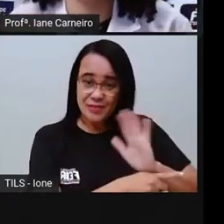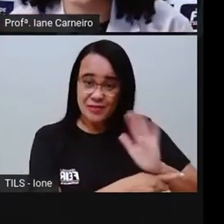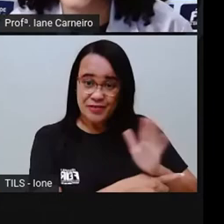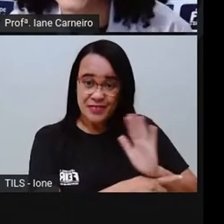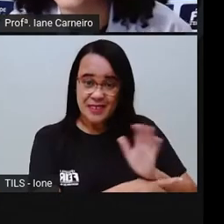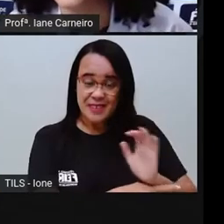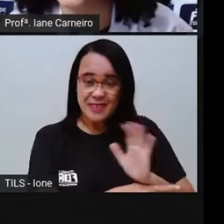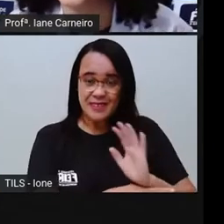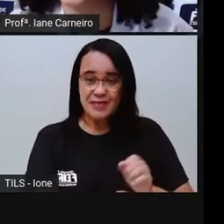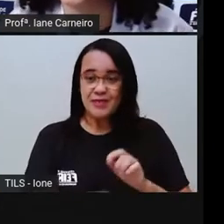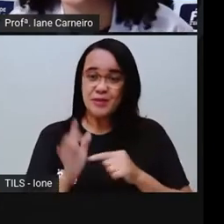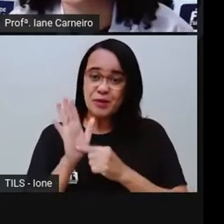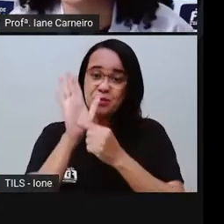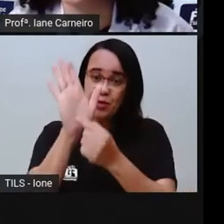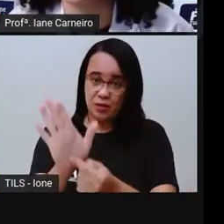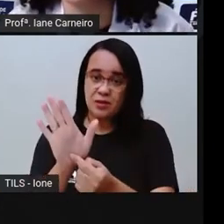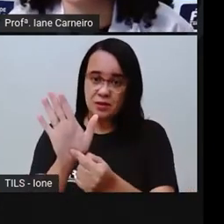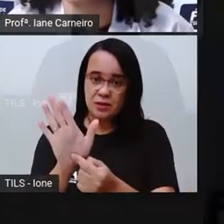ilustrar um pouco sobre isso.